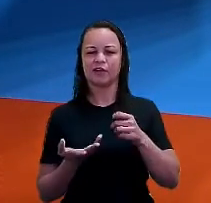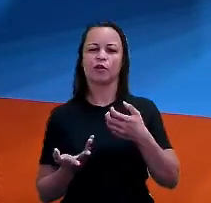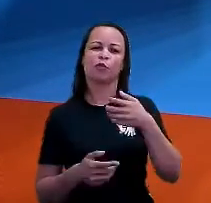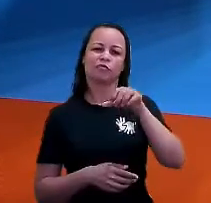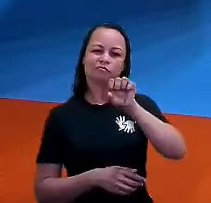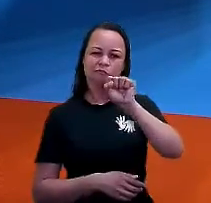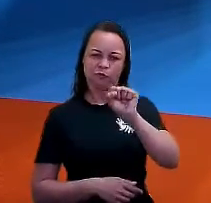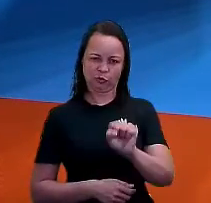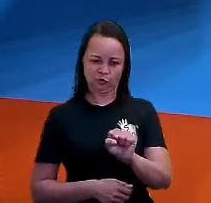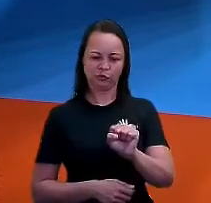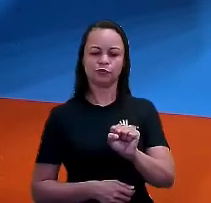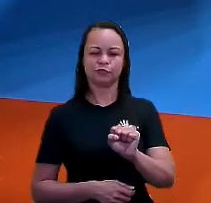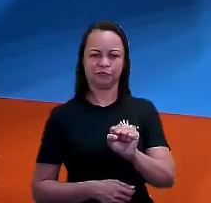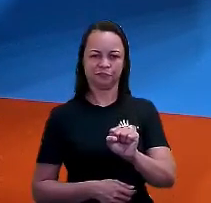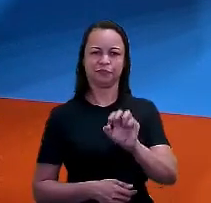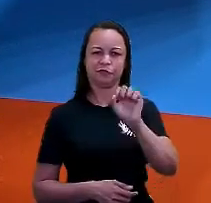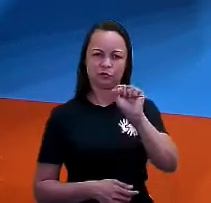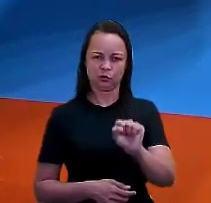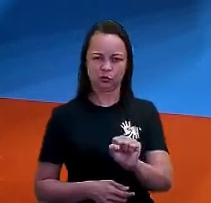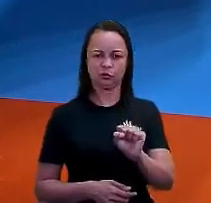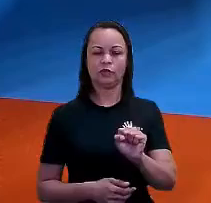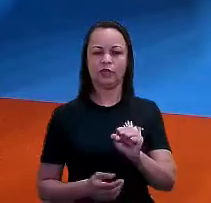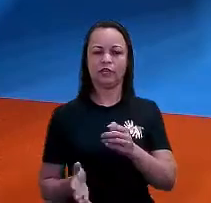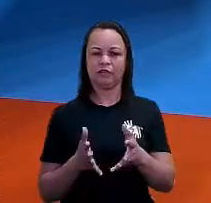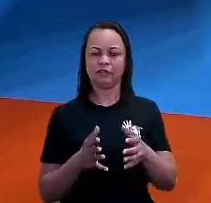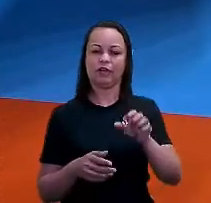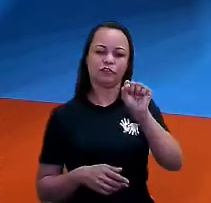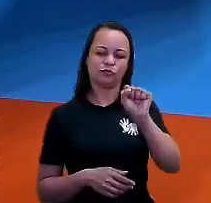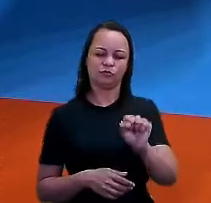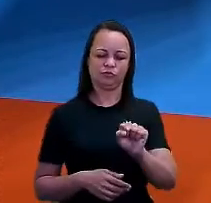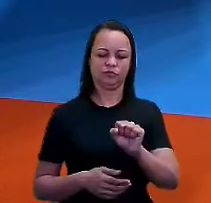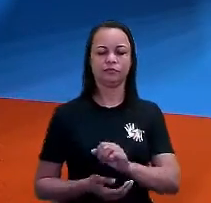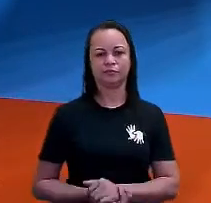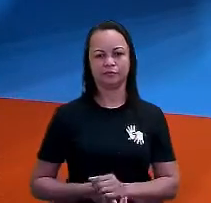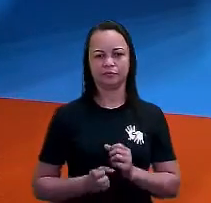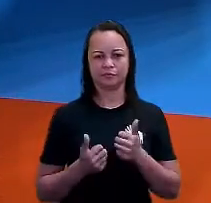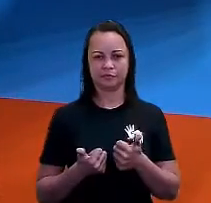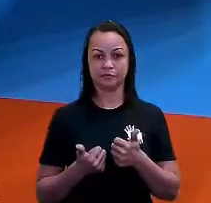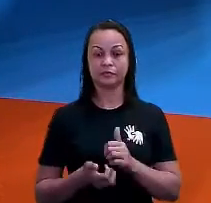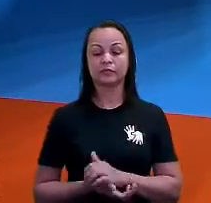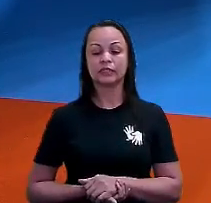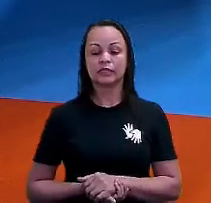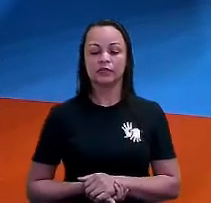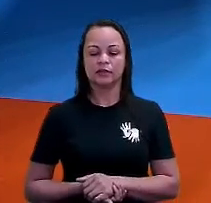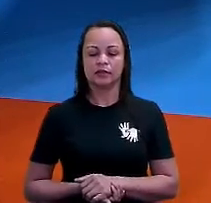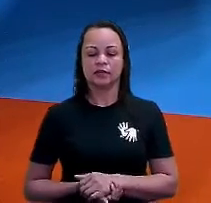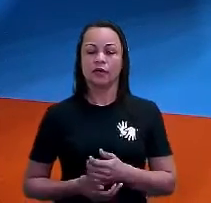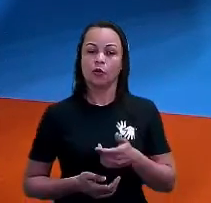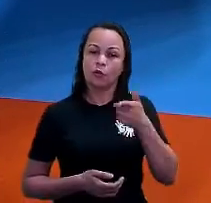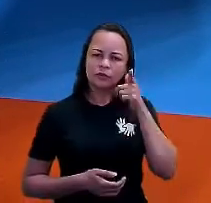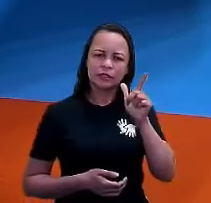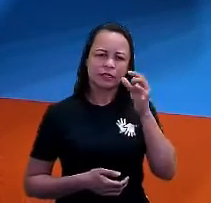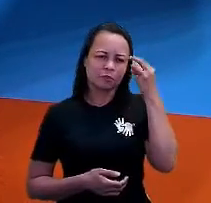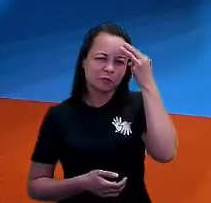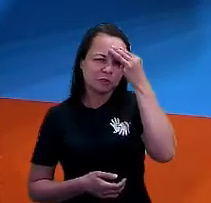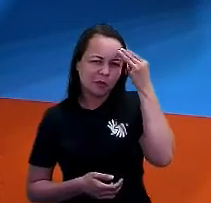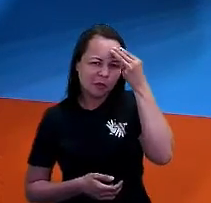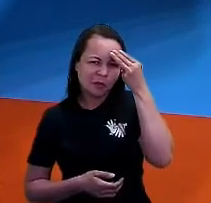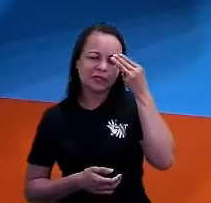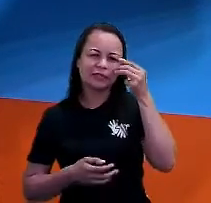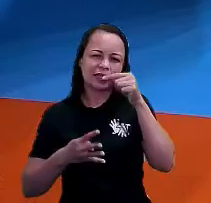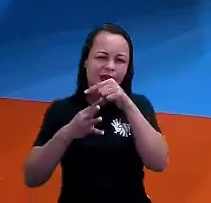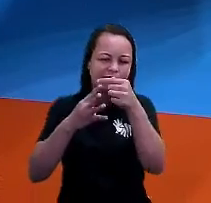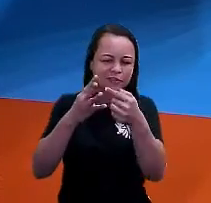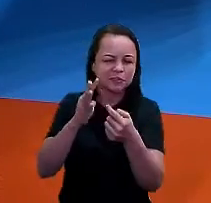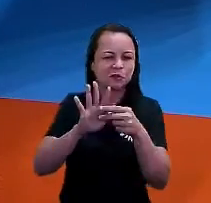estar o sul, tá certo? Vai estar a região sul, tá ok? Então, a gente conseguindo memorizar essa